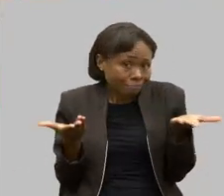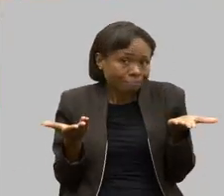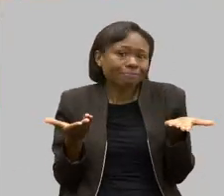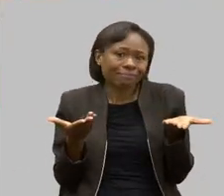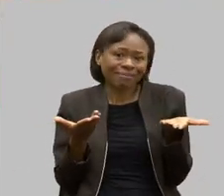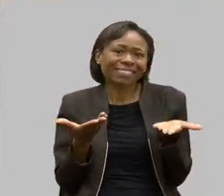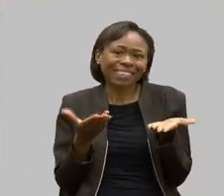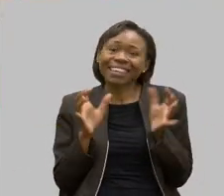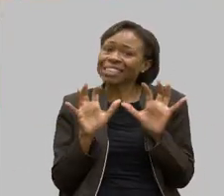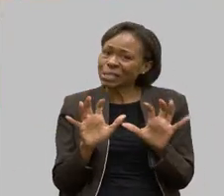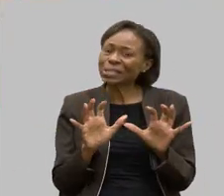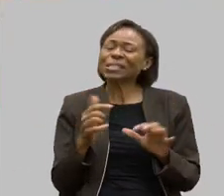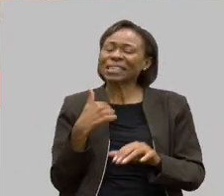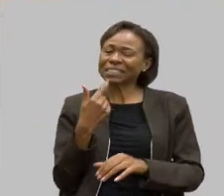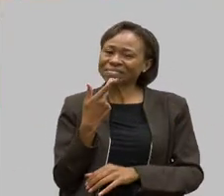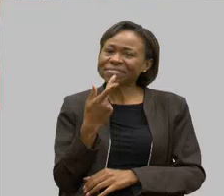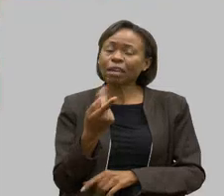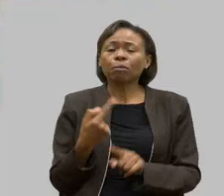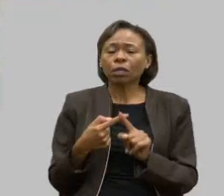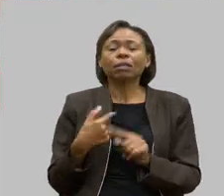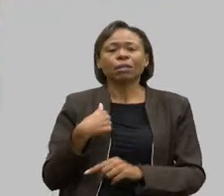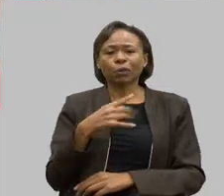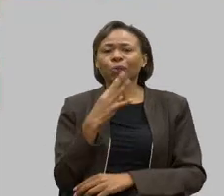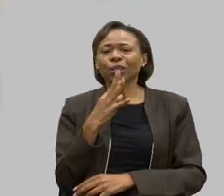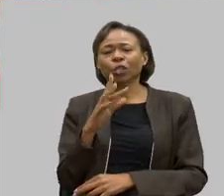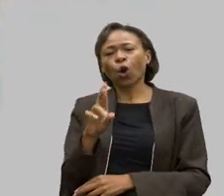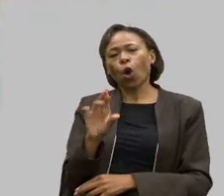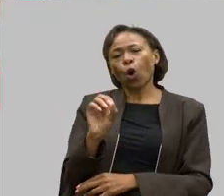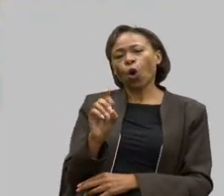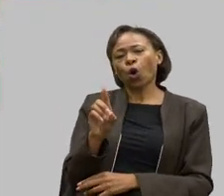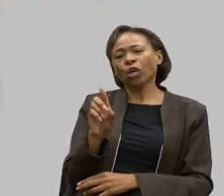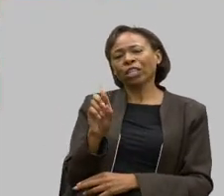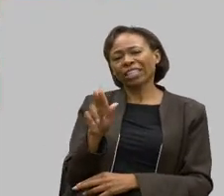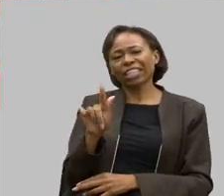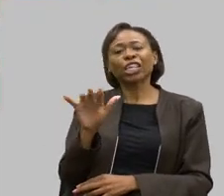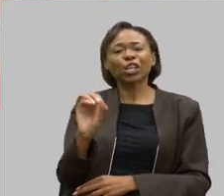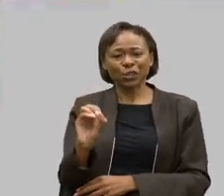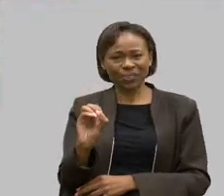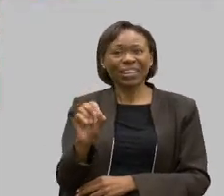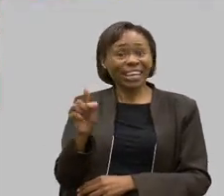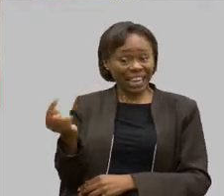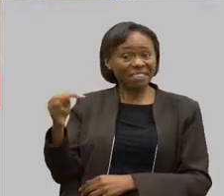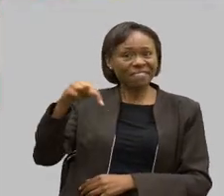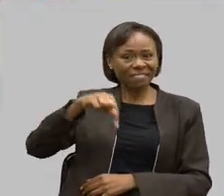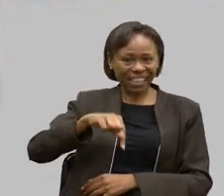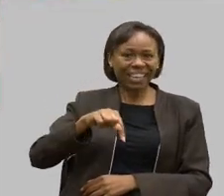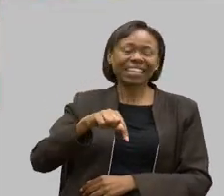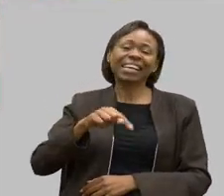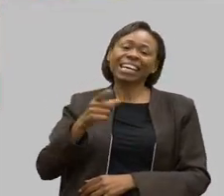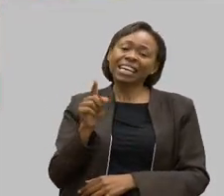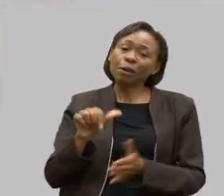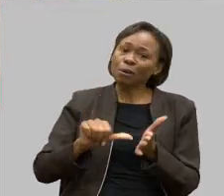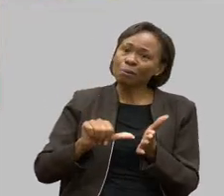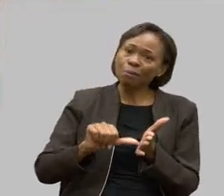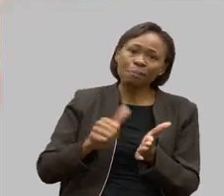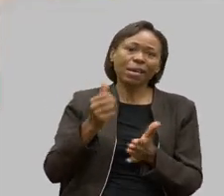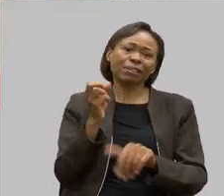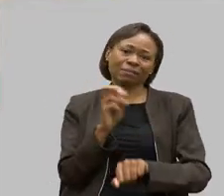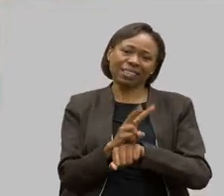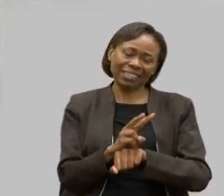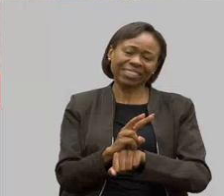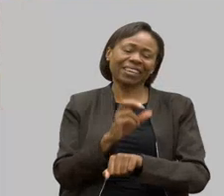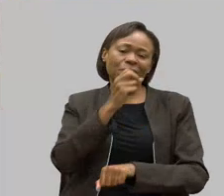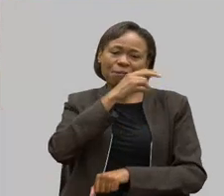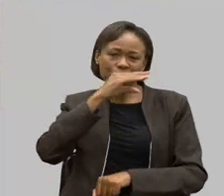dar, doutor Maurício, porque eu conheço o Rodrigo e que fez parte dessa primeira leva que está lá no Genaro. O